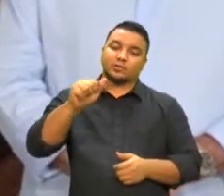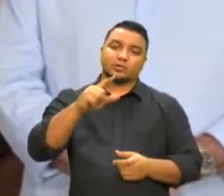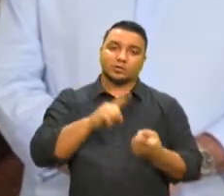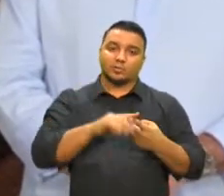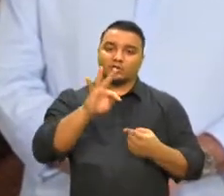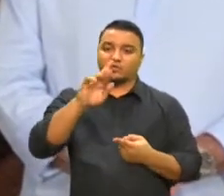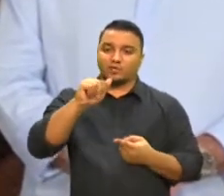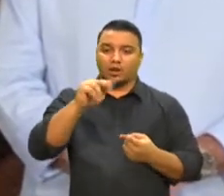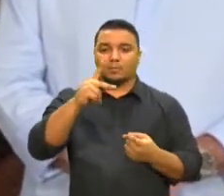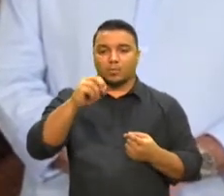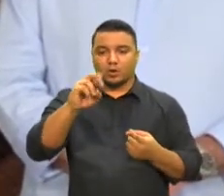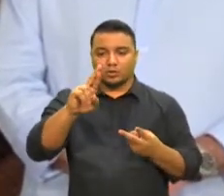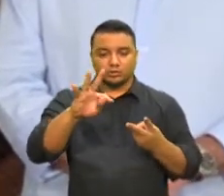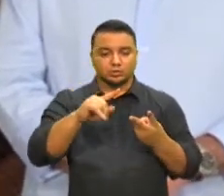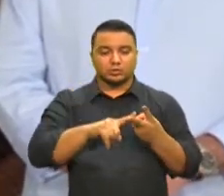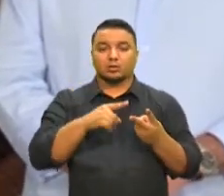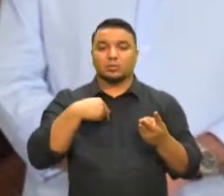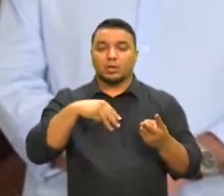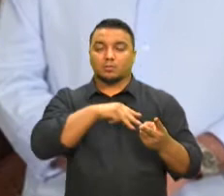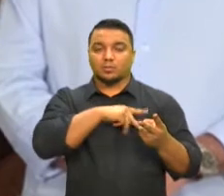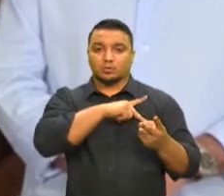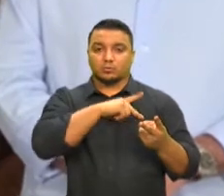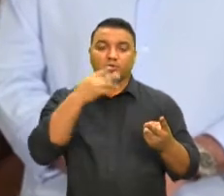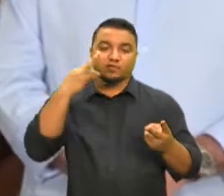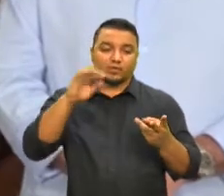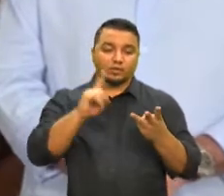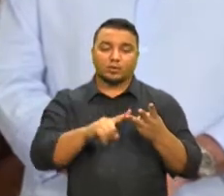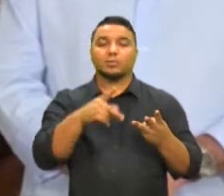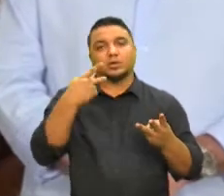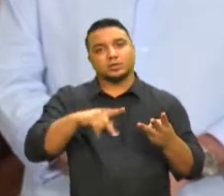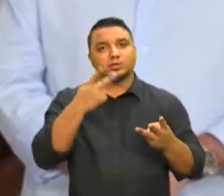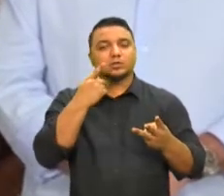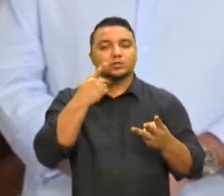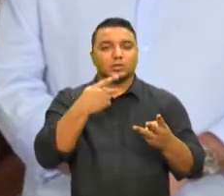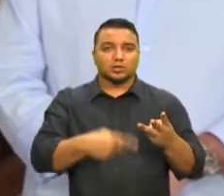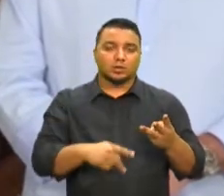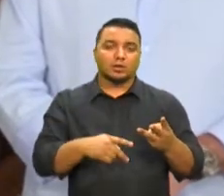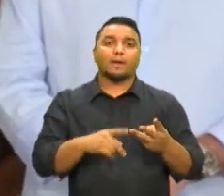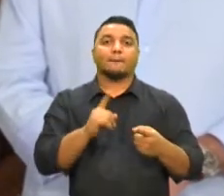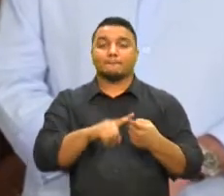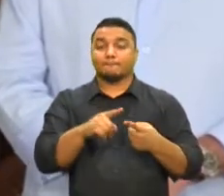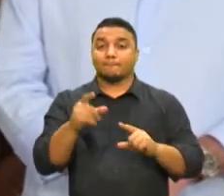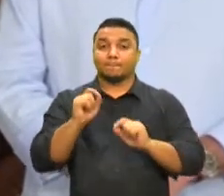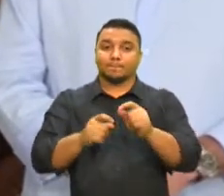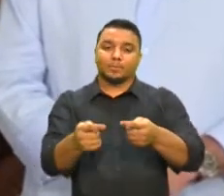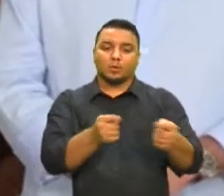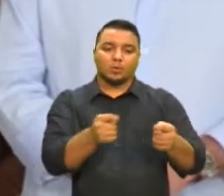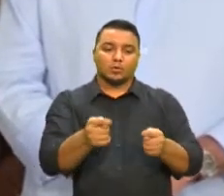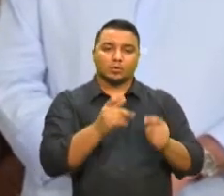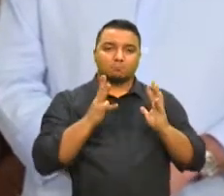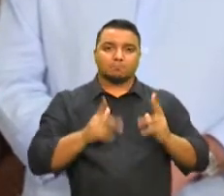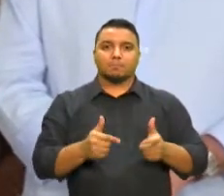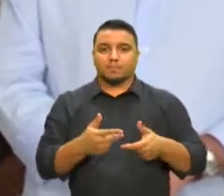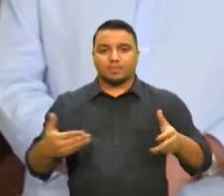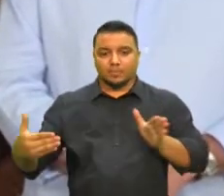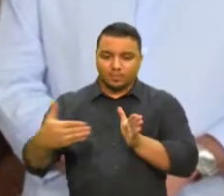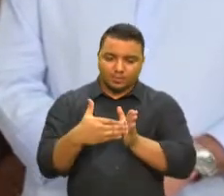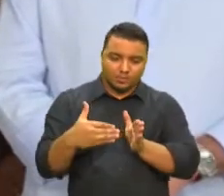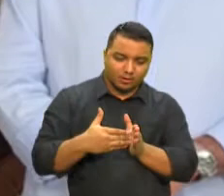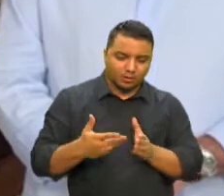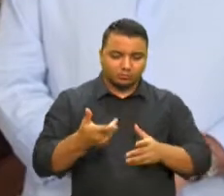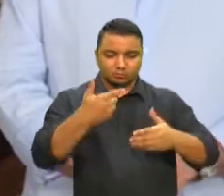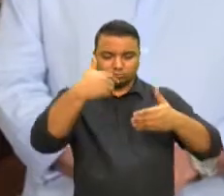parceria com o Ministério Público Federal e Estadual, nós estamos mantendo esse controle sanitário de uma barreira sanitária,